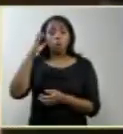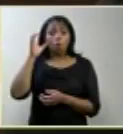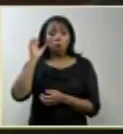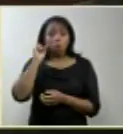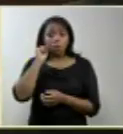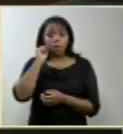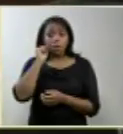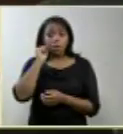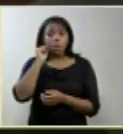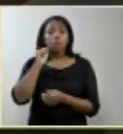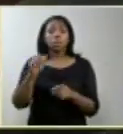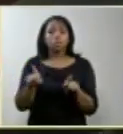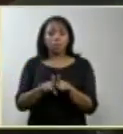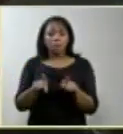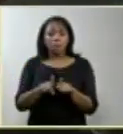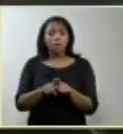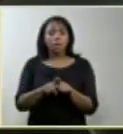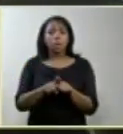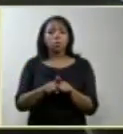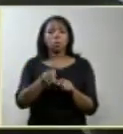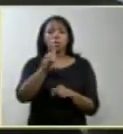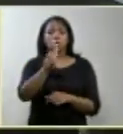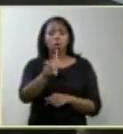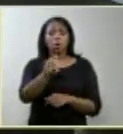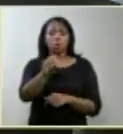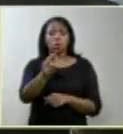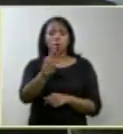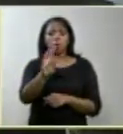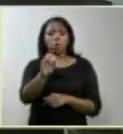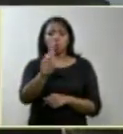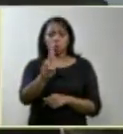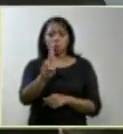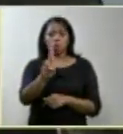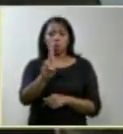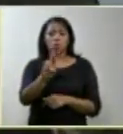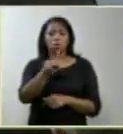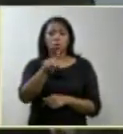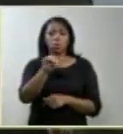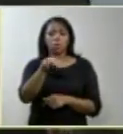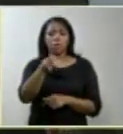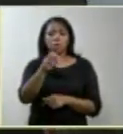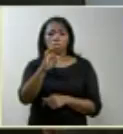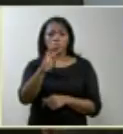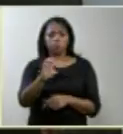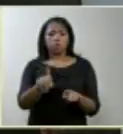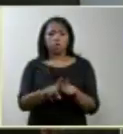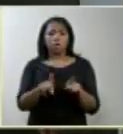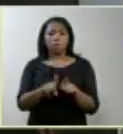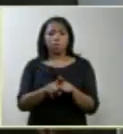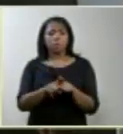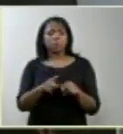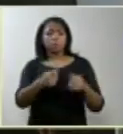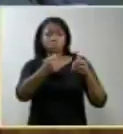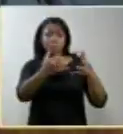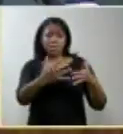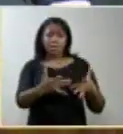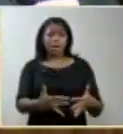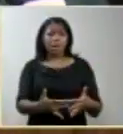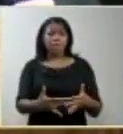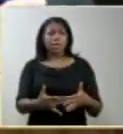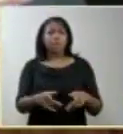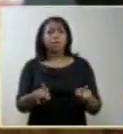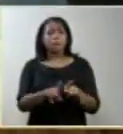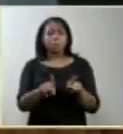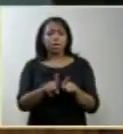o doutor Pinotti, considerado o aspecto formal e um princípio muito